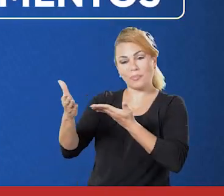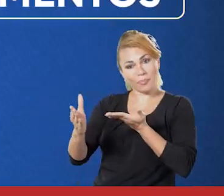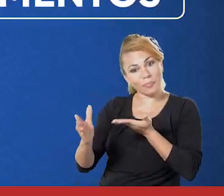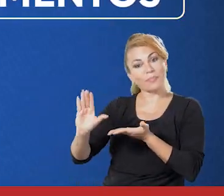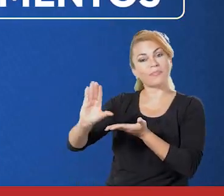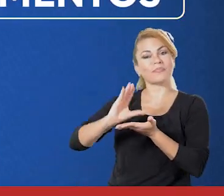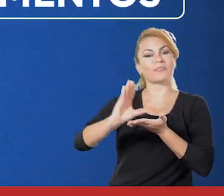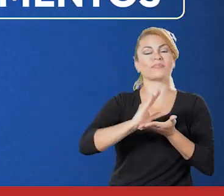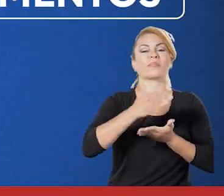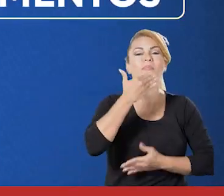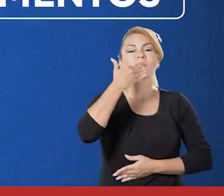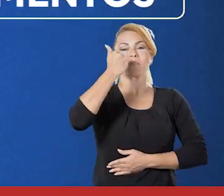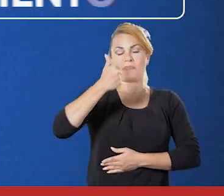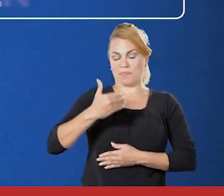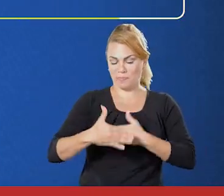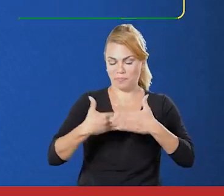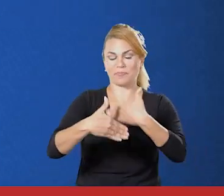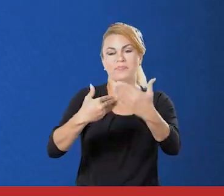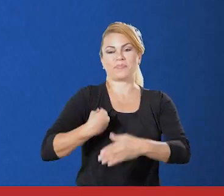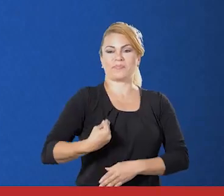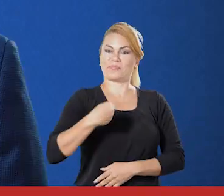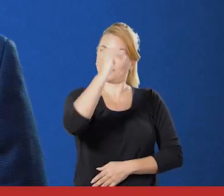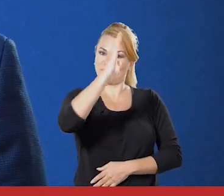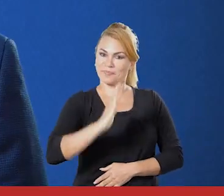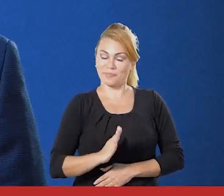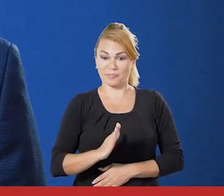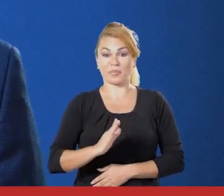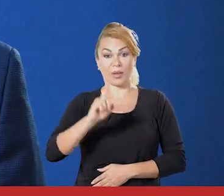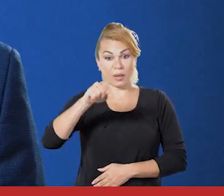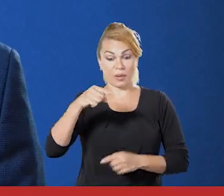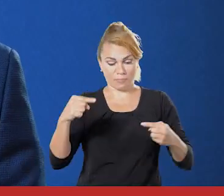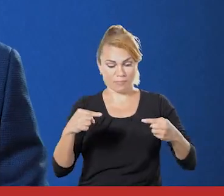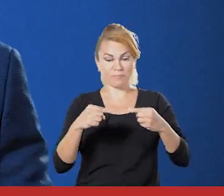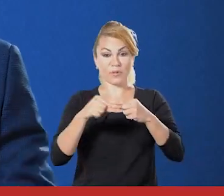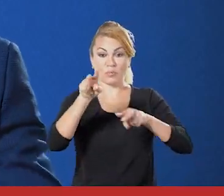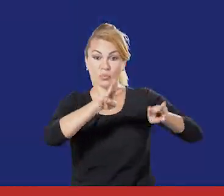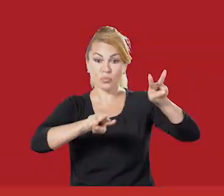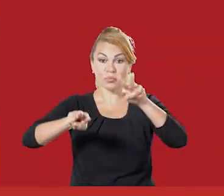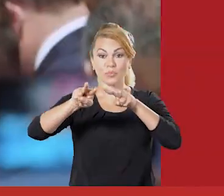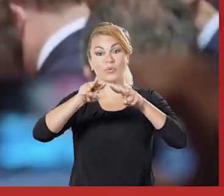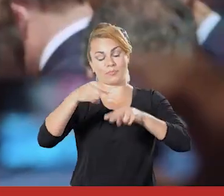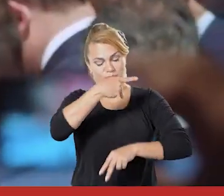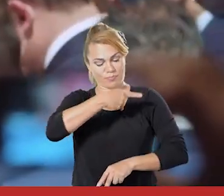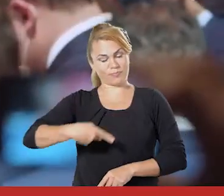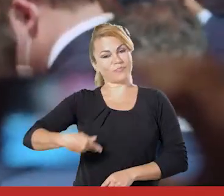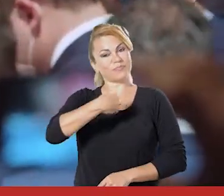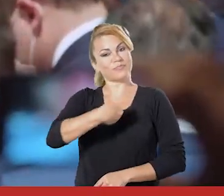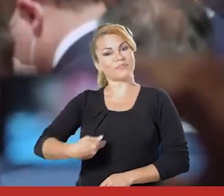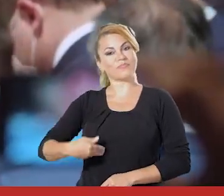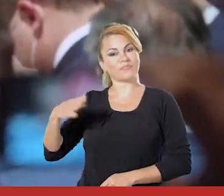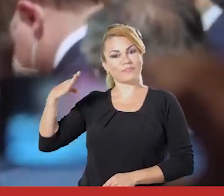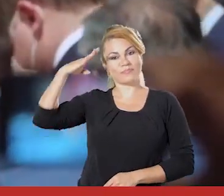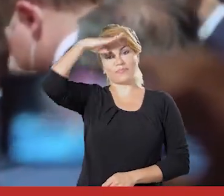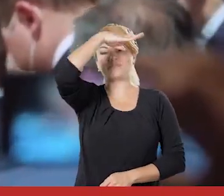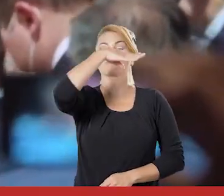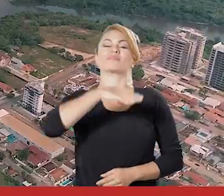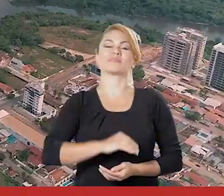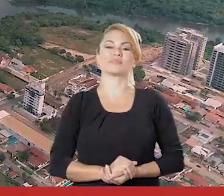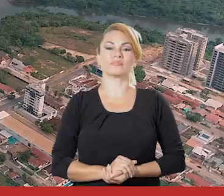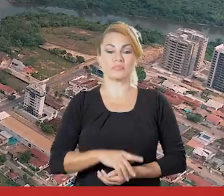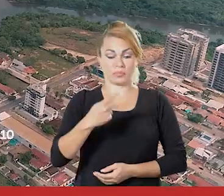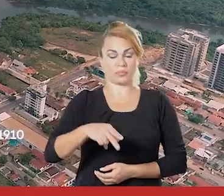mais investimentos e melhorar a vida dos brasileiros. Uma visão que está alinhada ao governo do presidente Jair Bolsonaro.